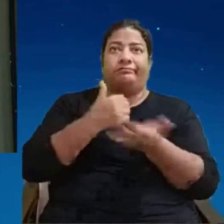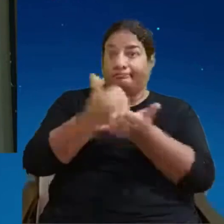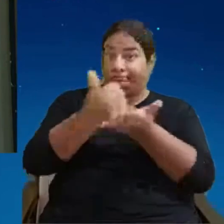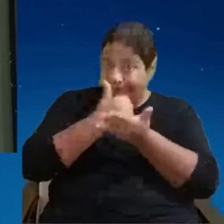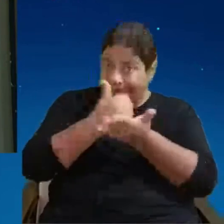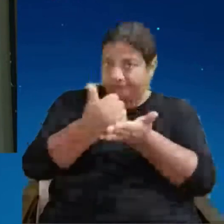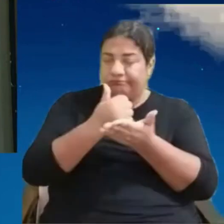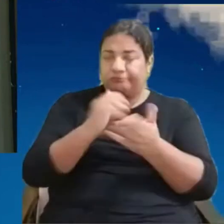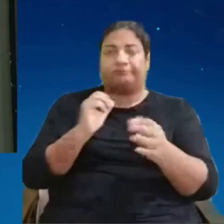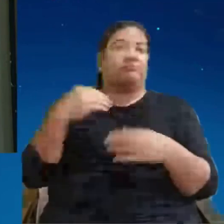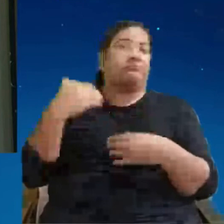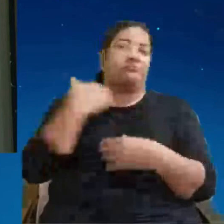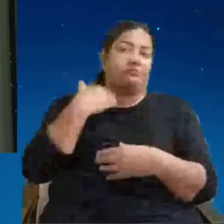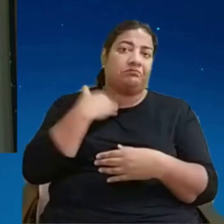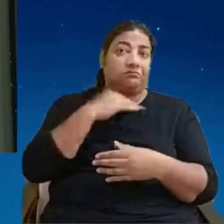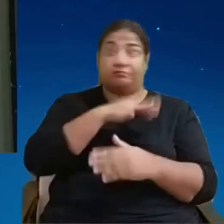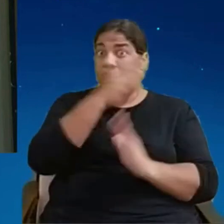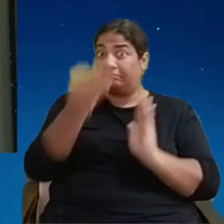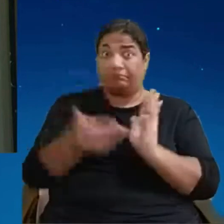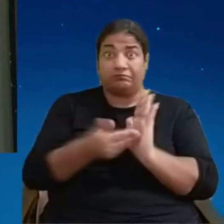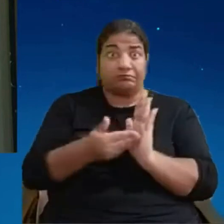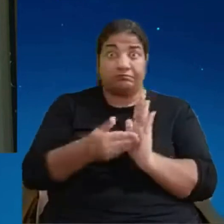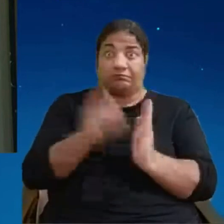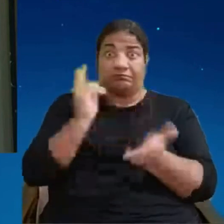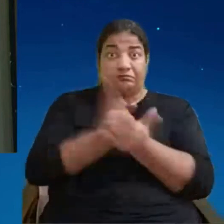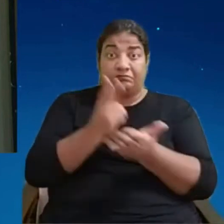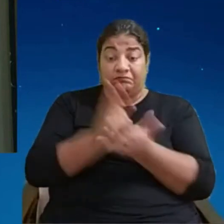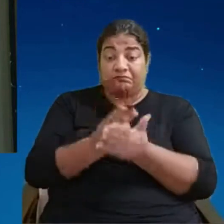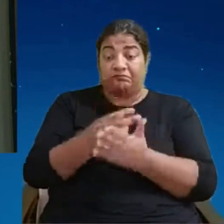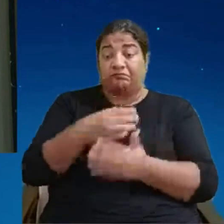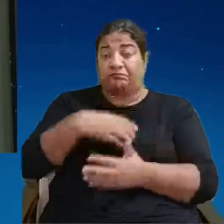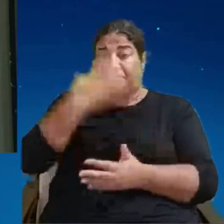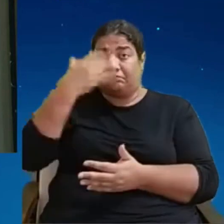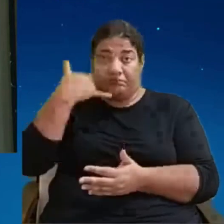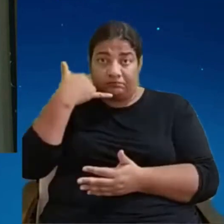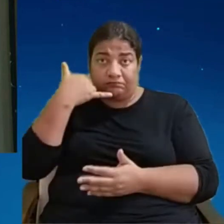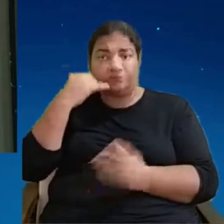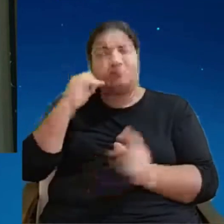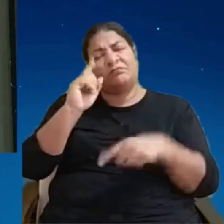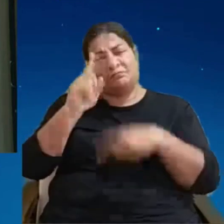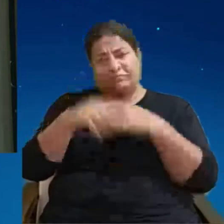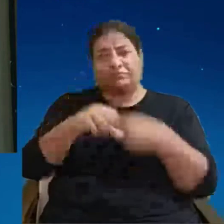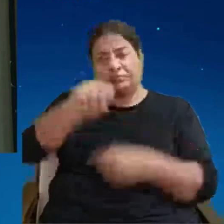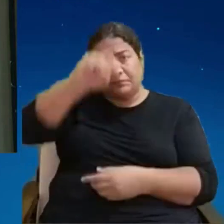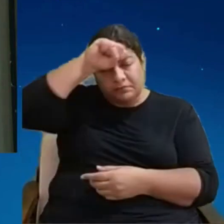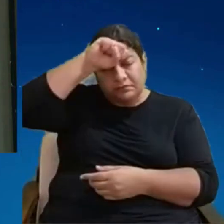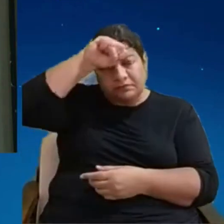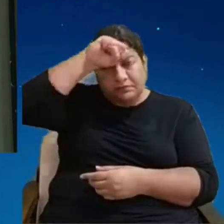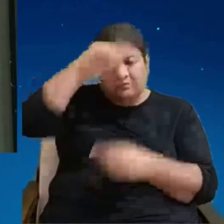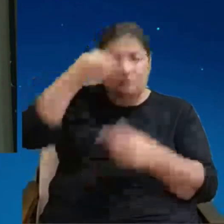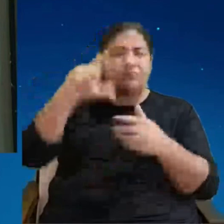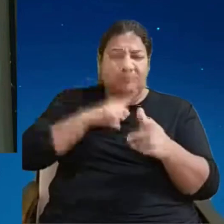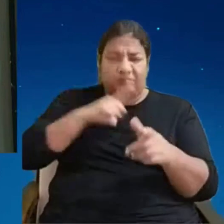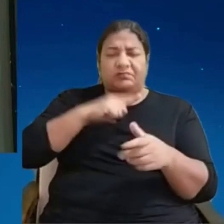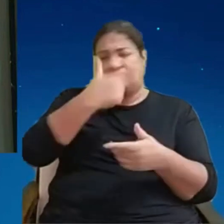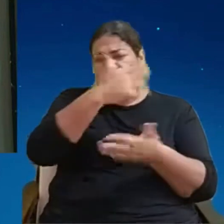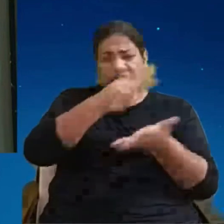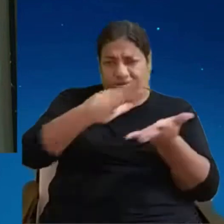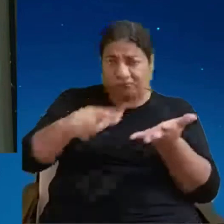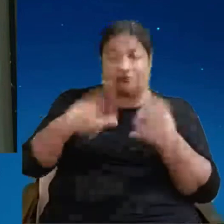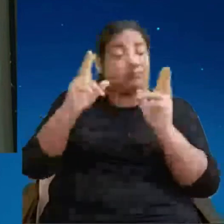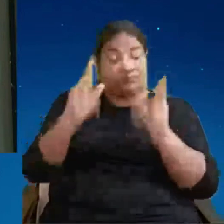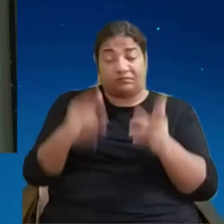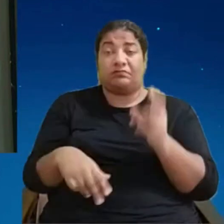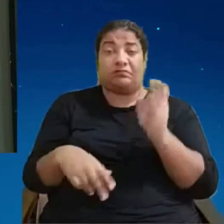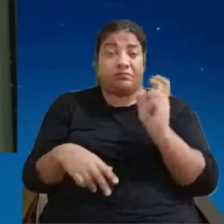plataforma entre aspas o iPhone depois tem outras a Samsung tem outras empresas o 5G é a coisa o 5G é